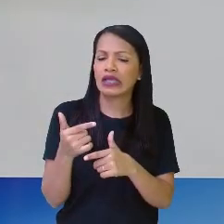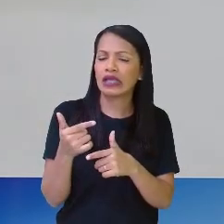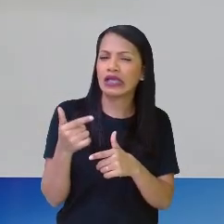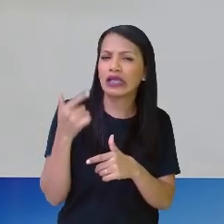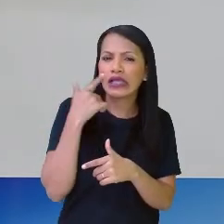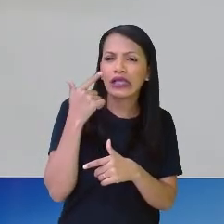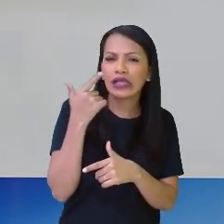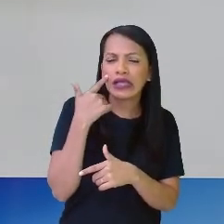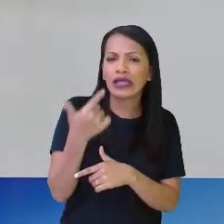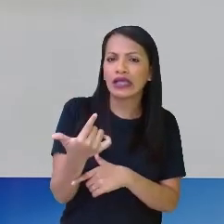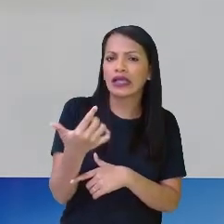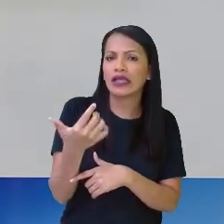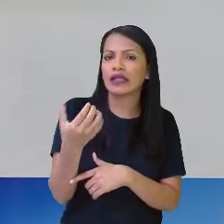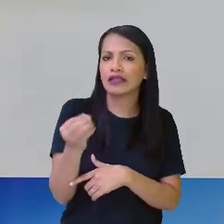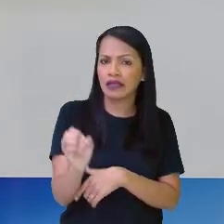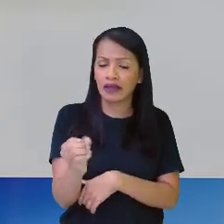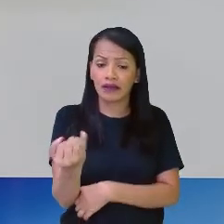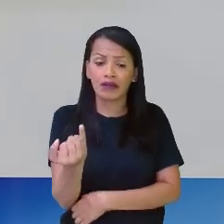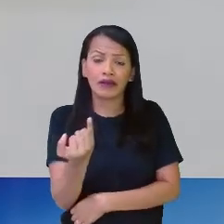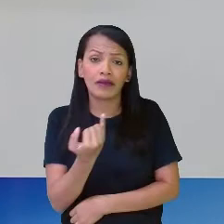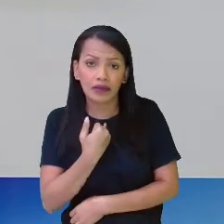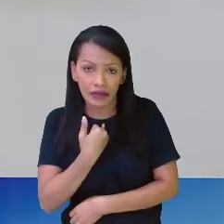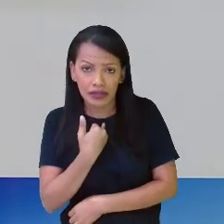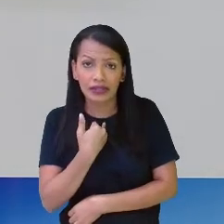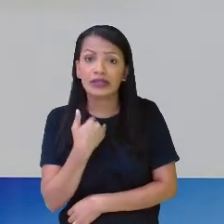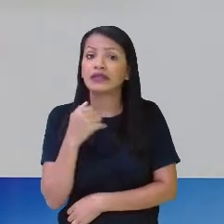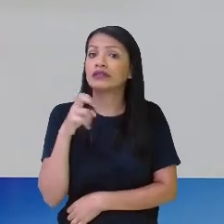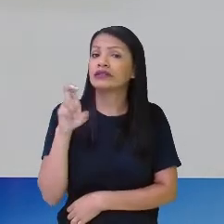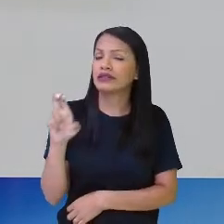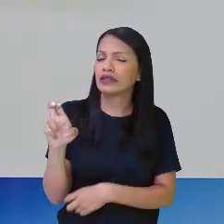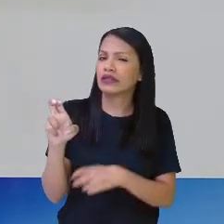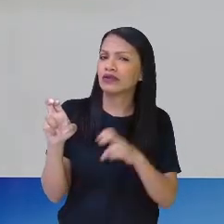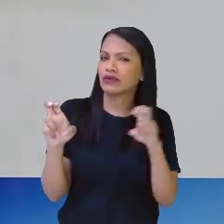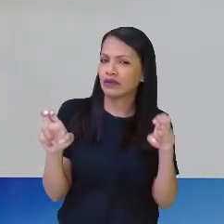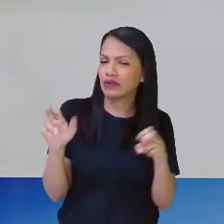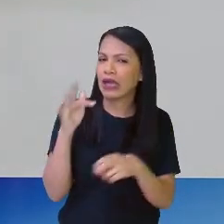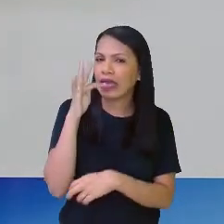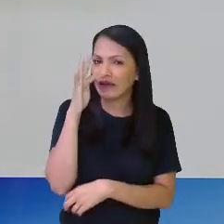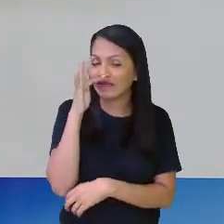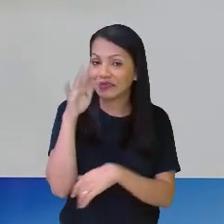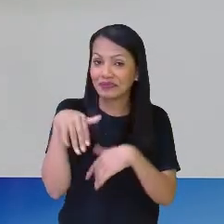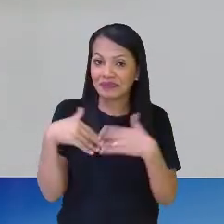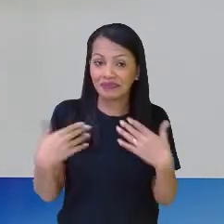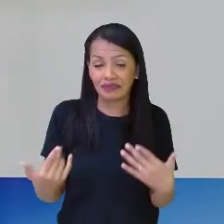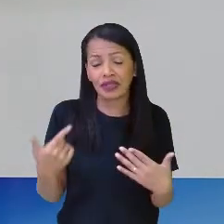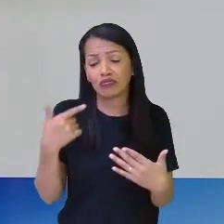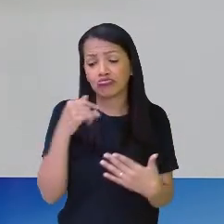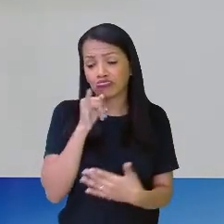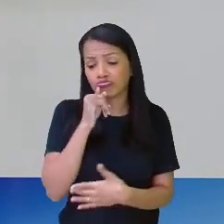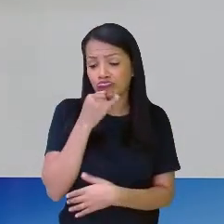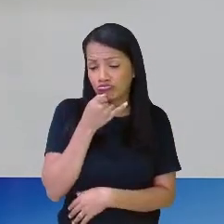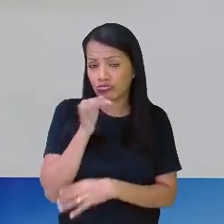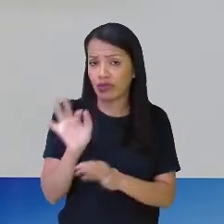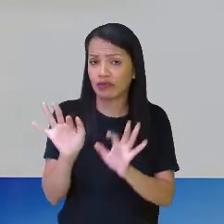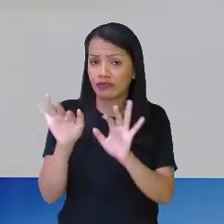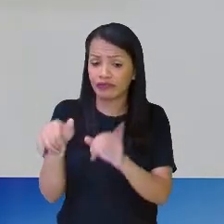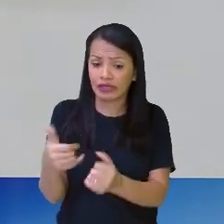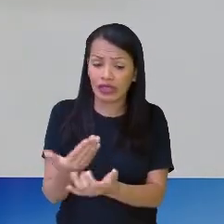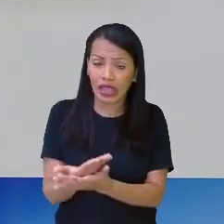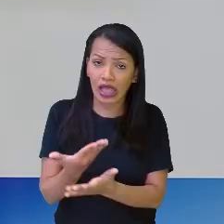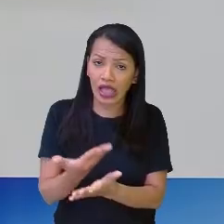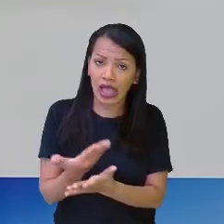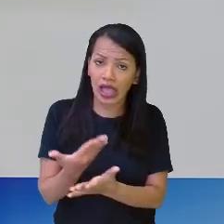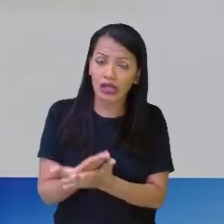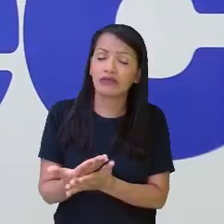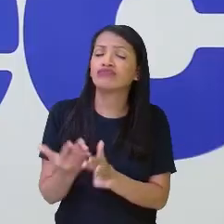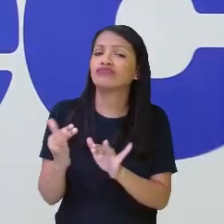vocês me disseram, que são as cinco rosas. Bem, gente, vamos encerrar, infelizmente, Maurícia, a nossa aula por aqui.